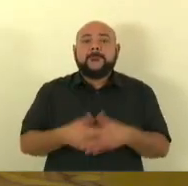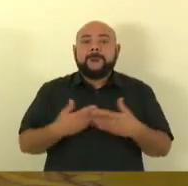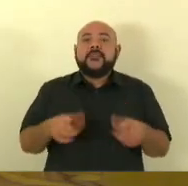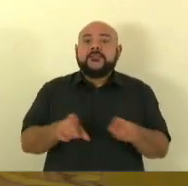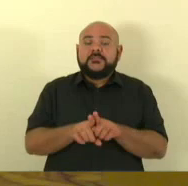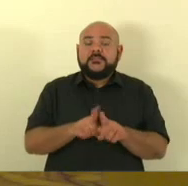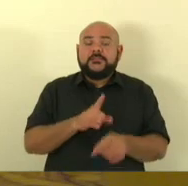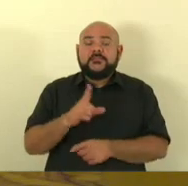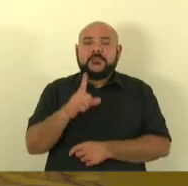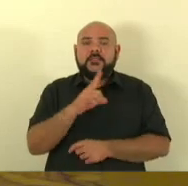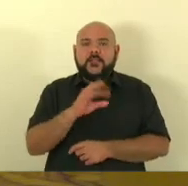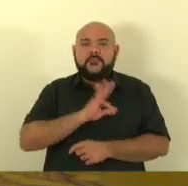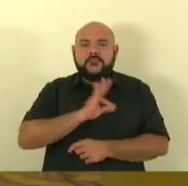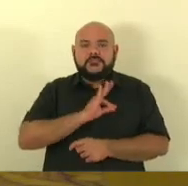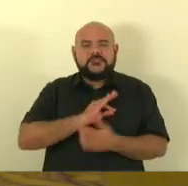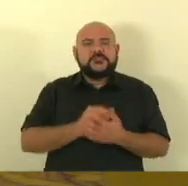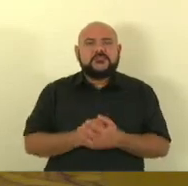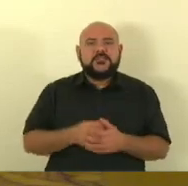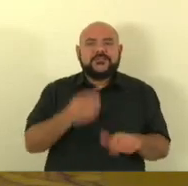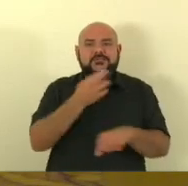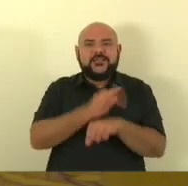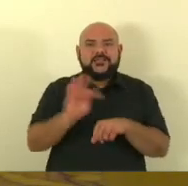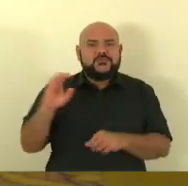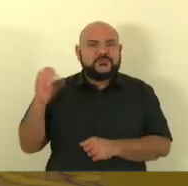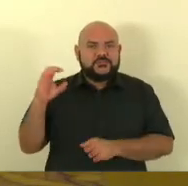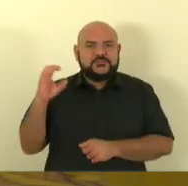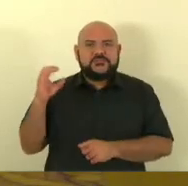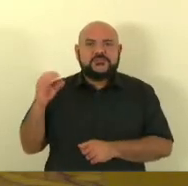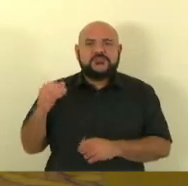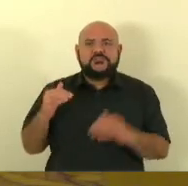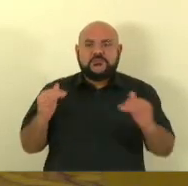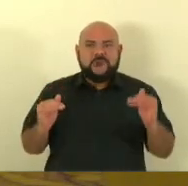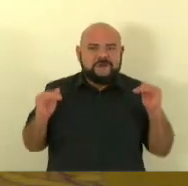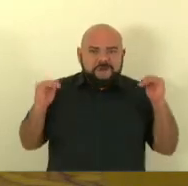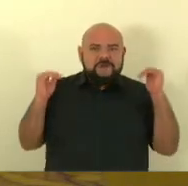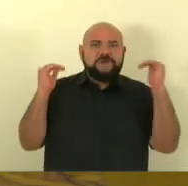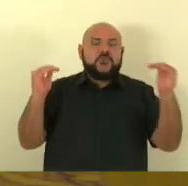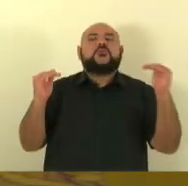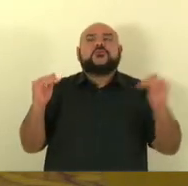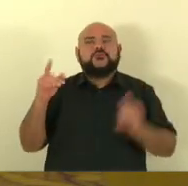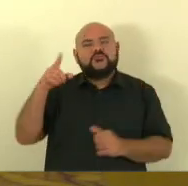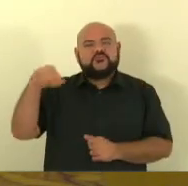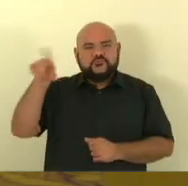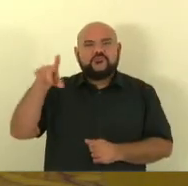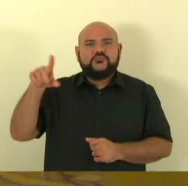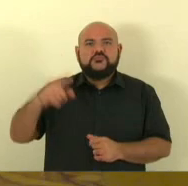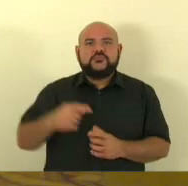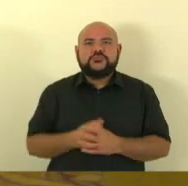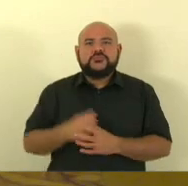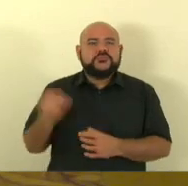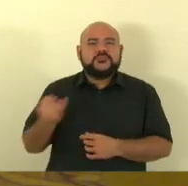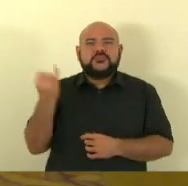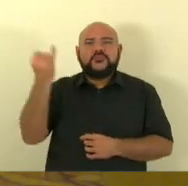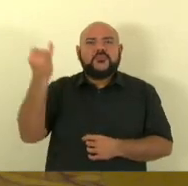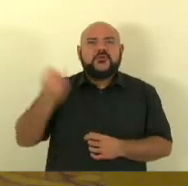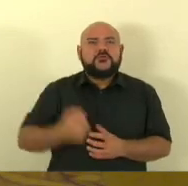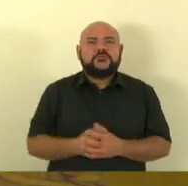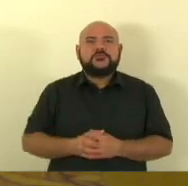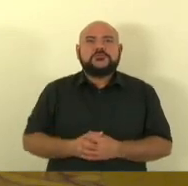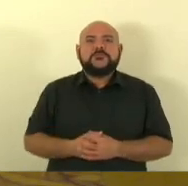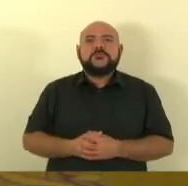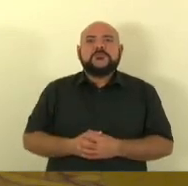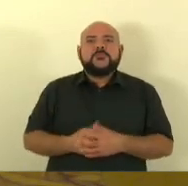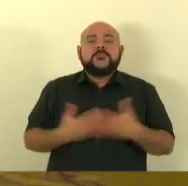ter peritos na mais alta capacitação como vocês são para nós é engrandecedor